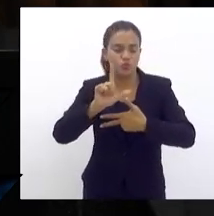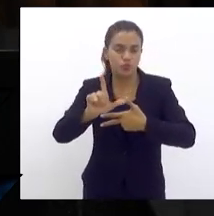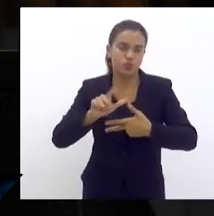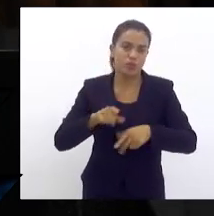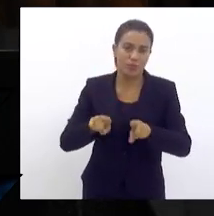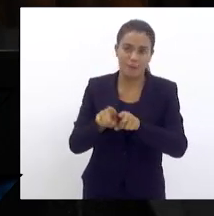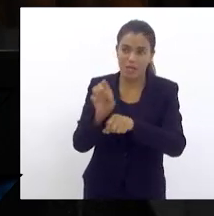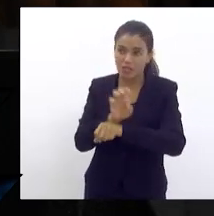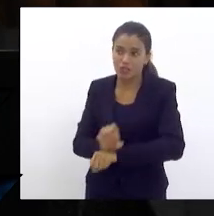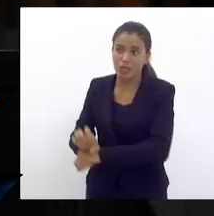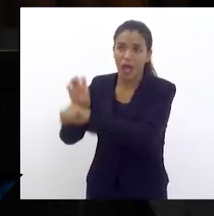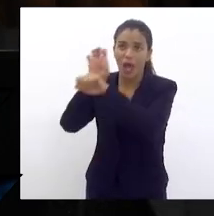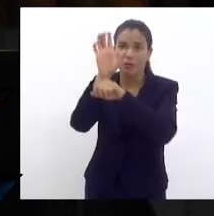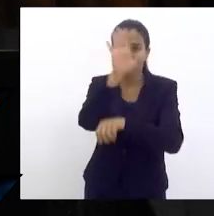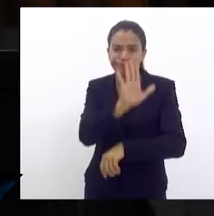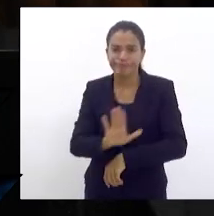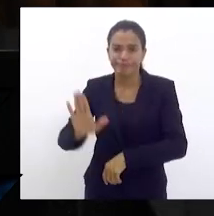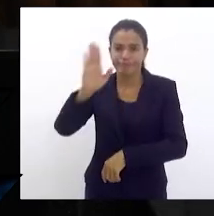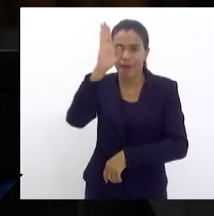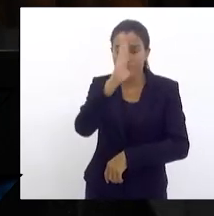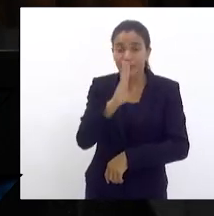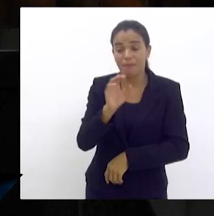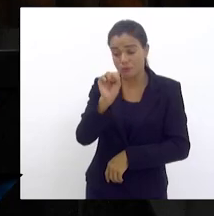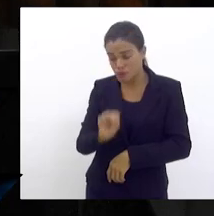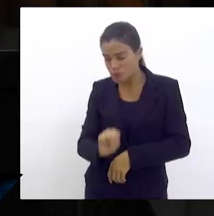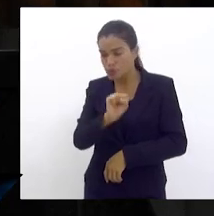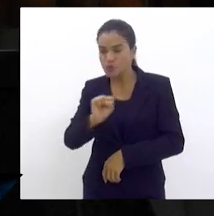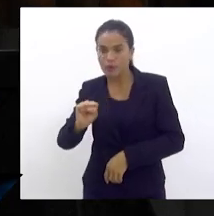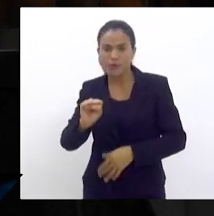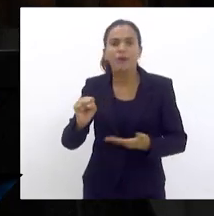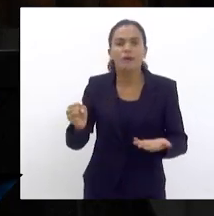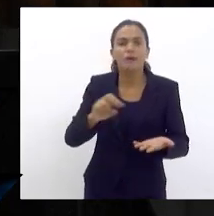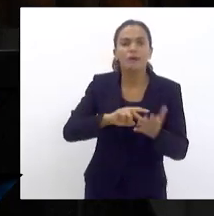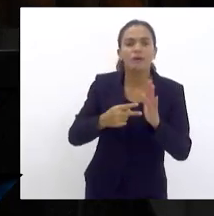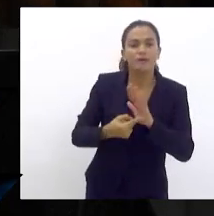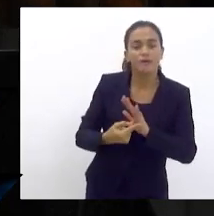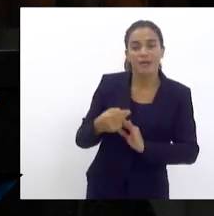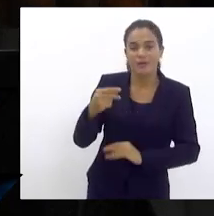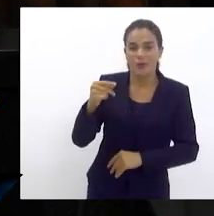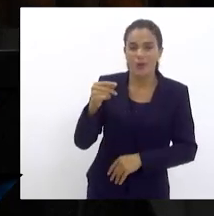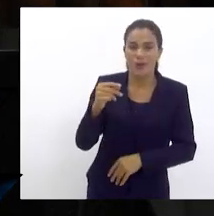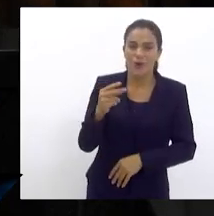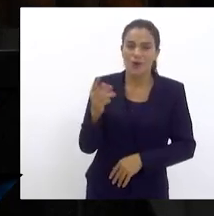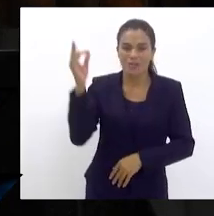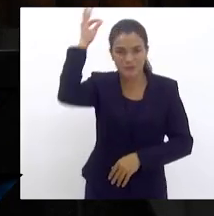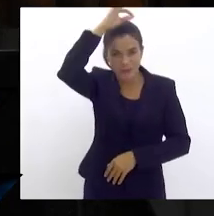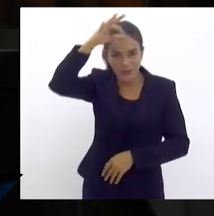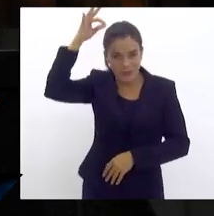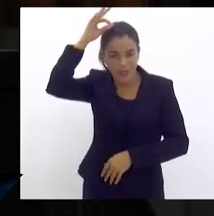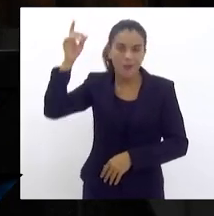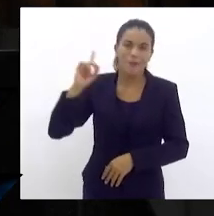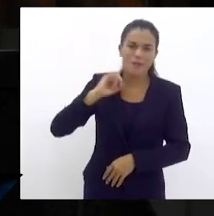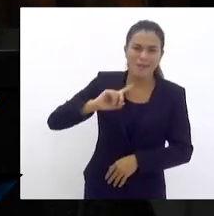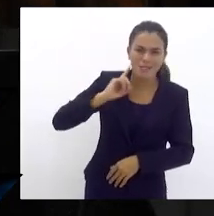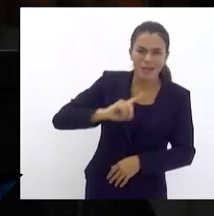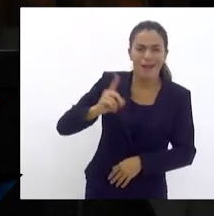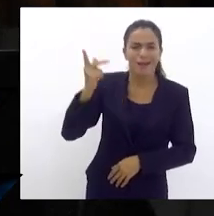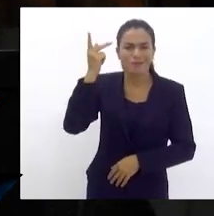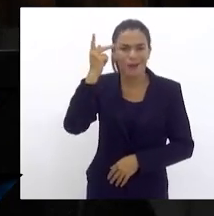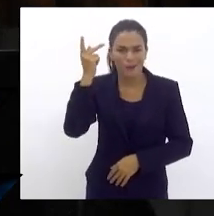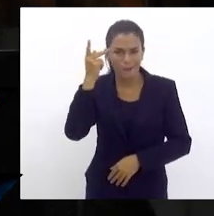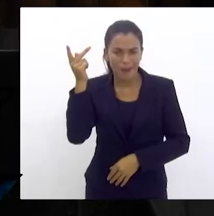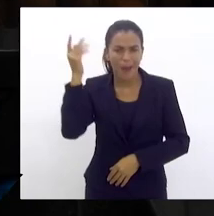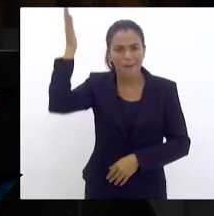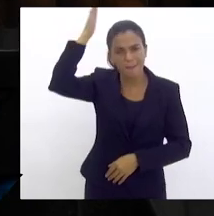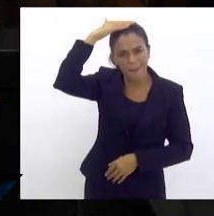federadas, principalmente do sul-sudeste, isto é, do Espírito Santo, de Minas Gerais, de São Paulo,